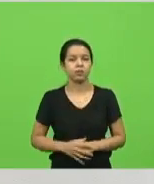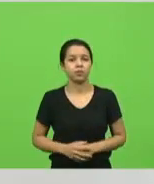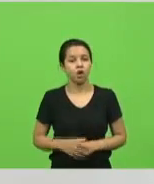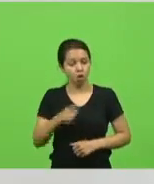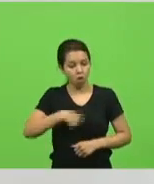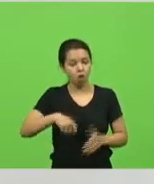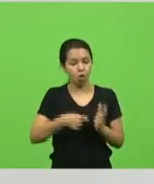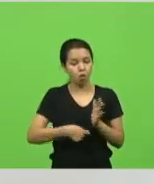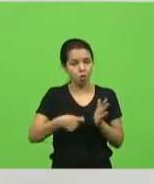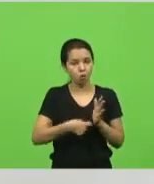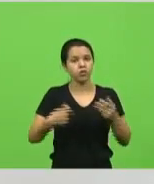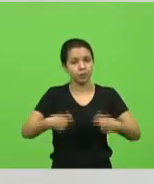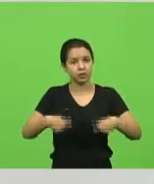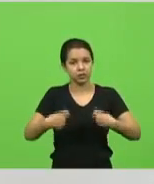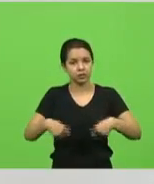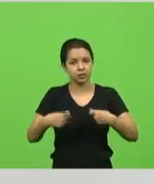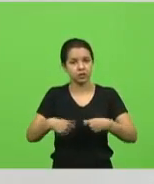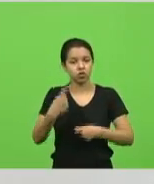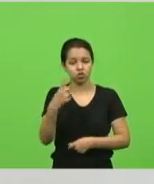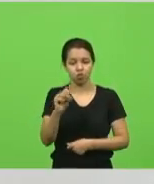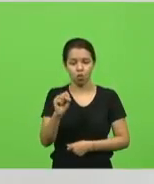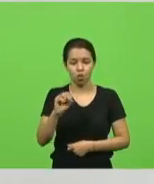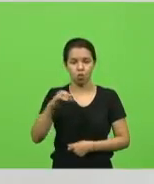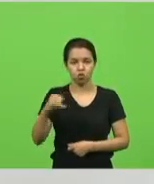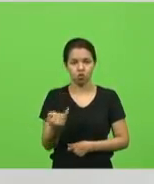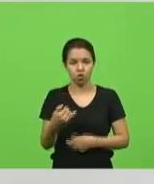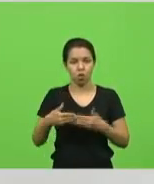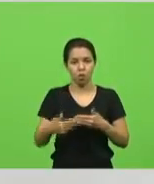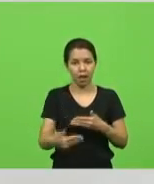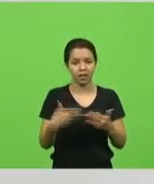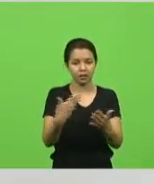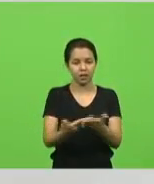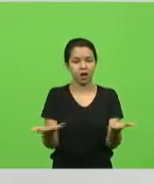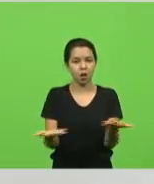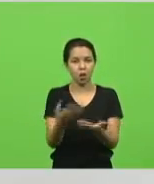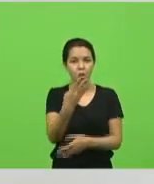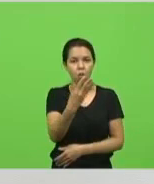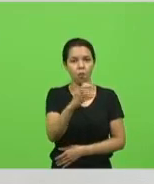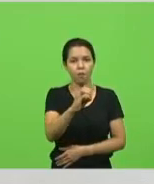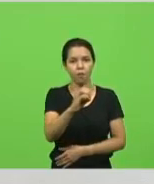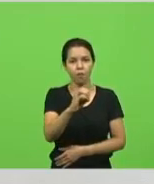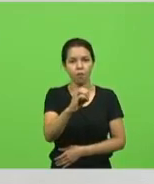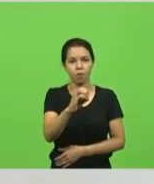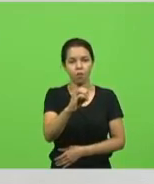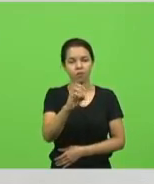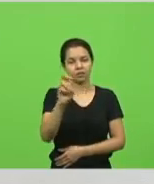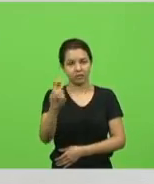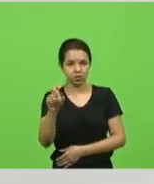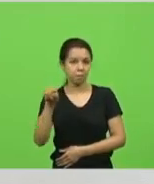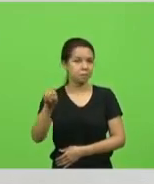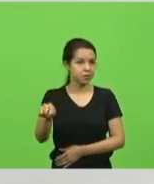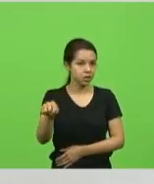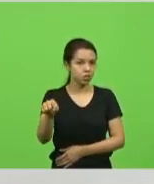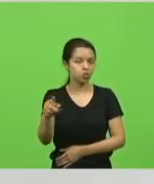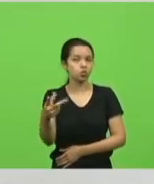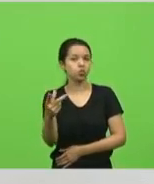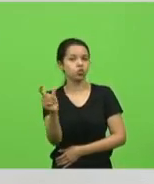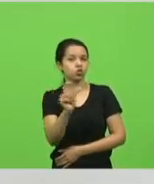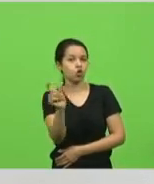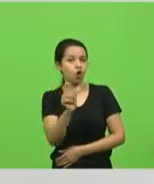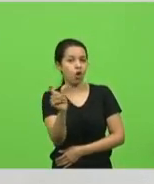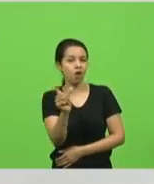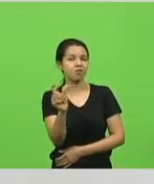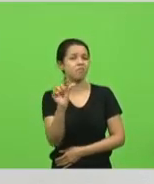o governo começou em 18 de janeiro e até agora foram 405 mil doses, muito pouco, é